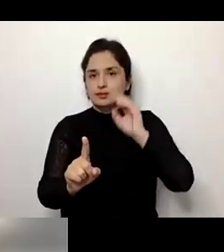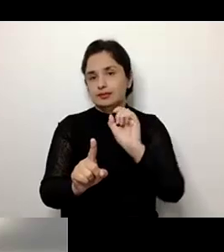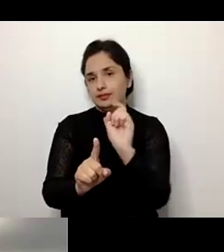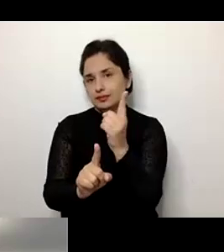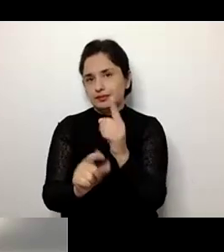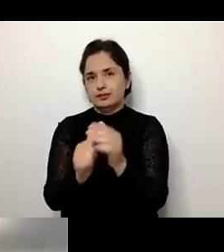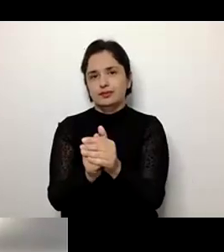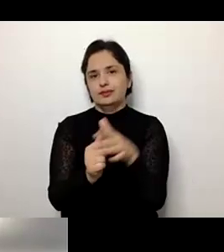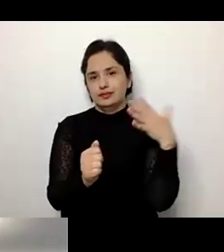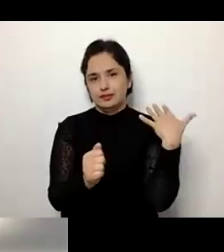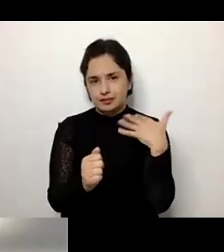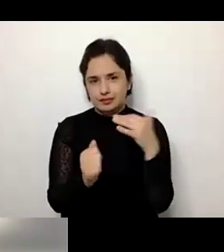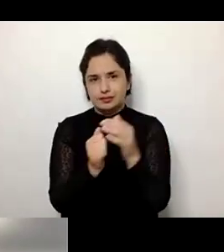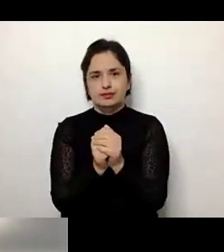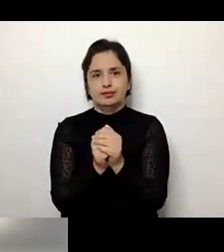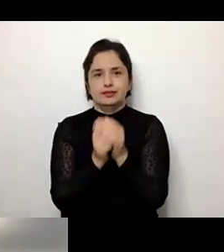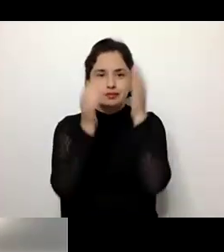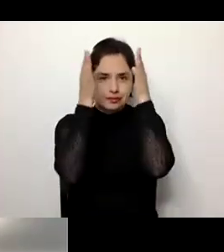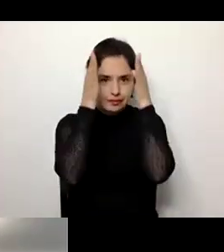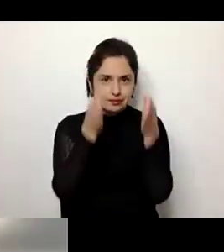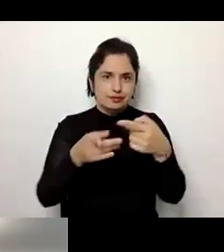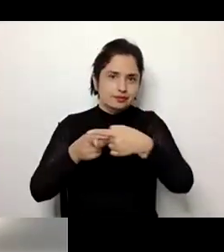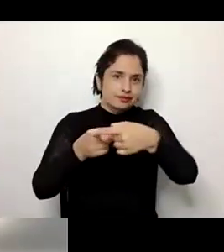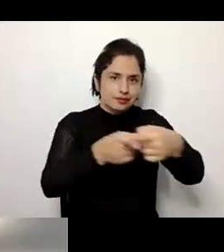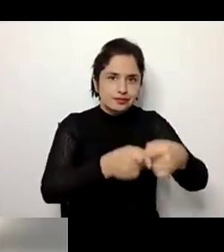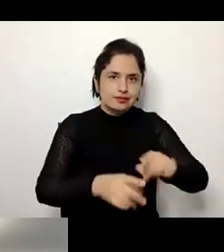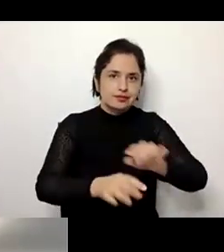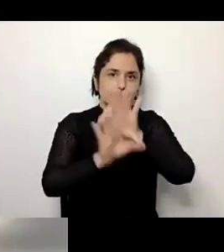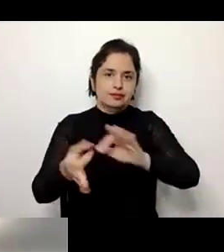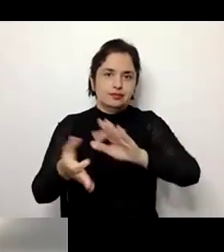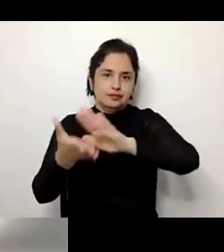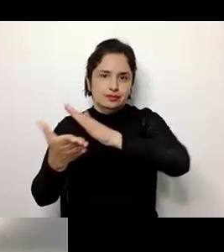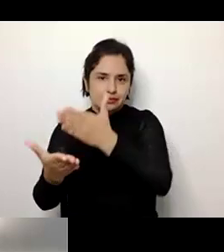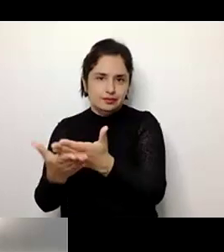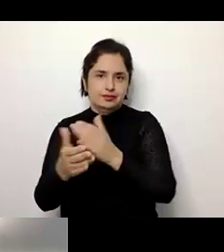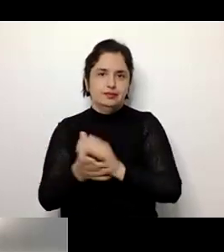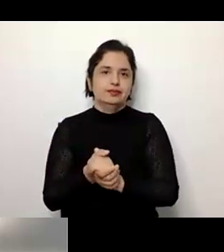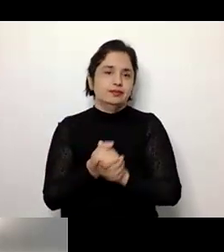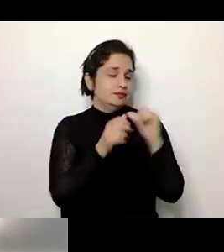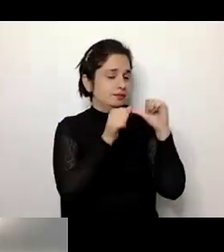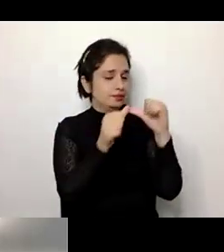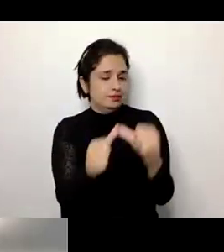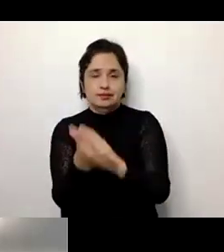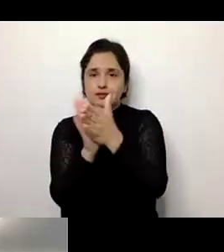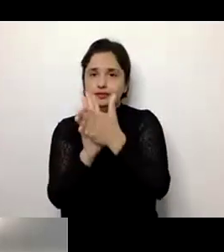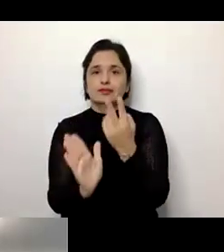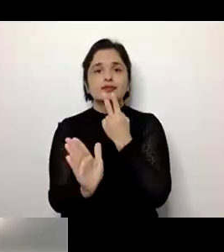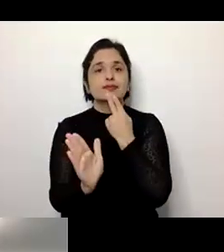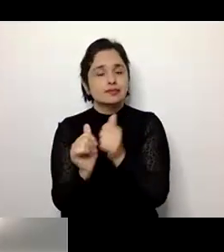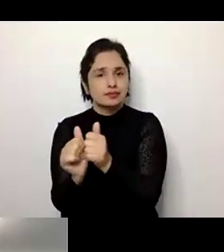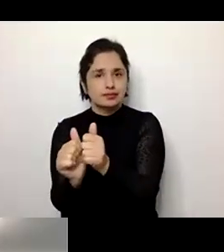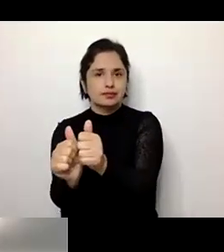a importância do entendimento social, educacional e de saúde, que, no fundo, é a lo largo de toda a vida, já que pode acompanhar também